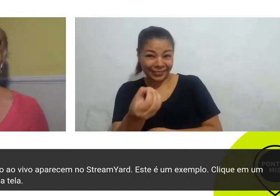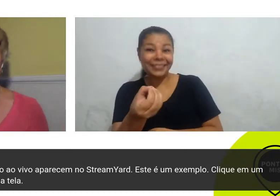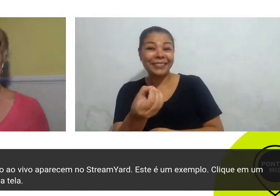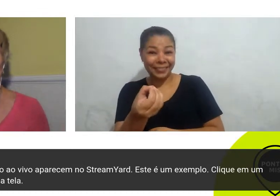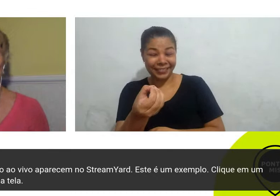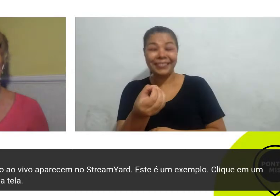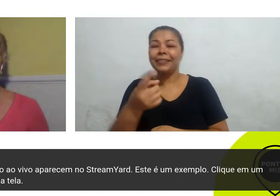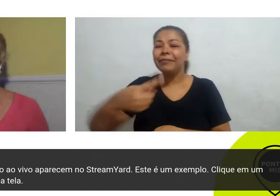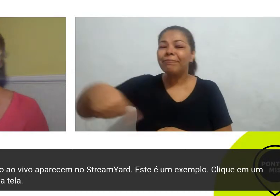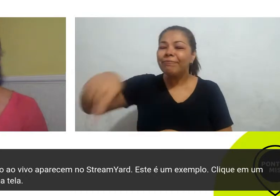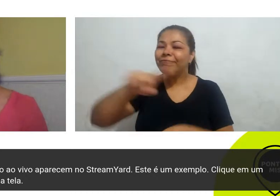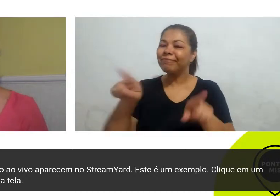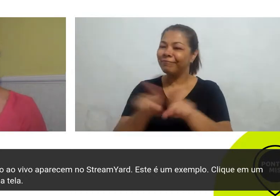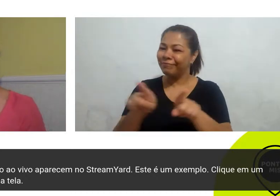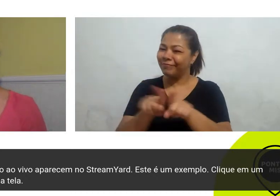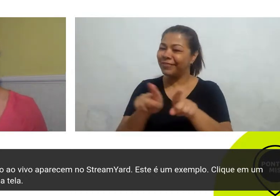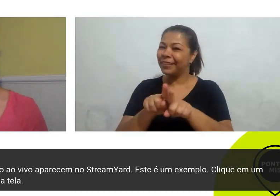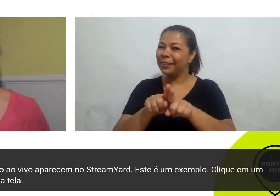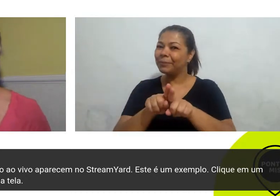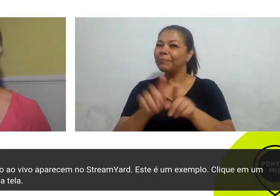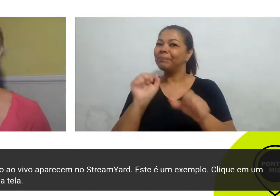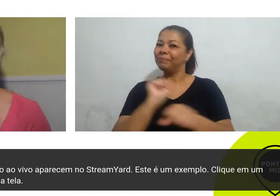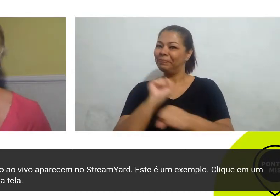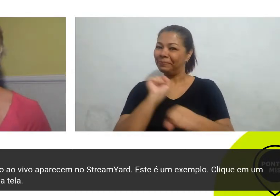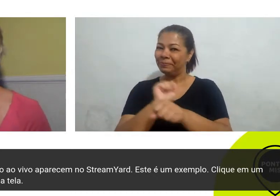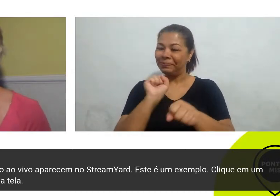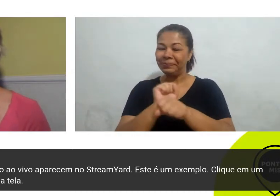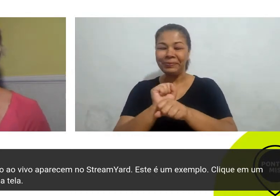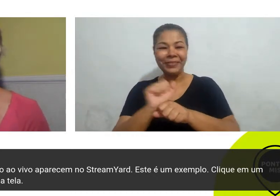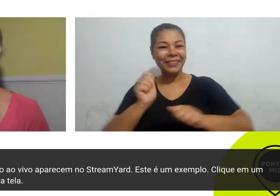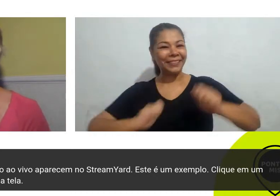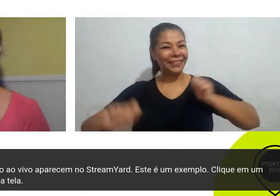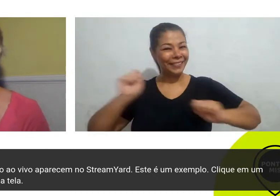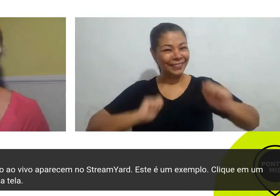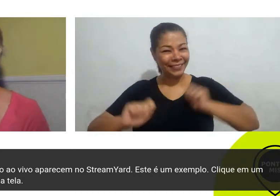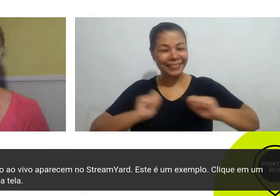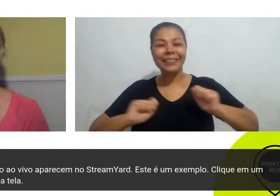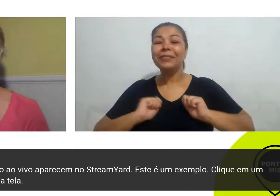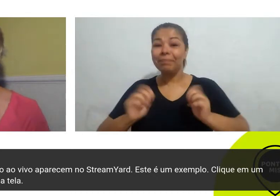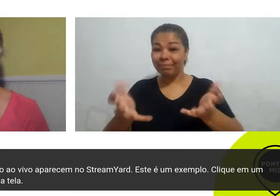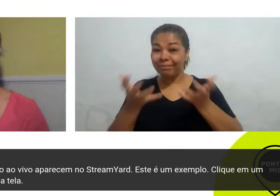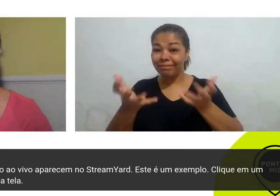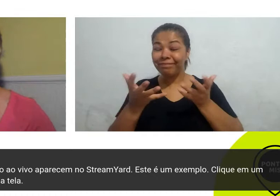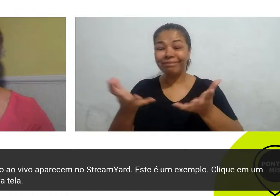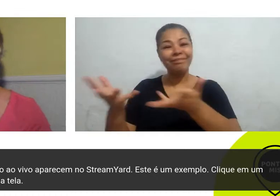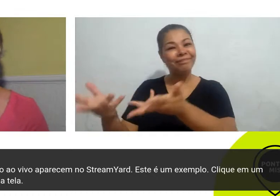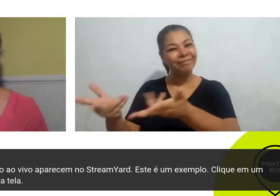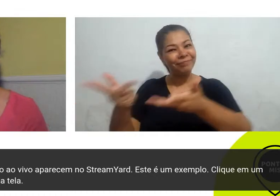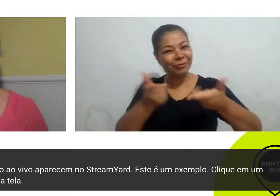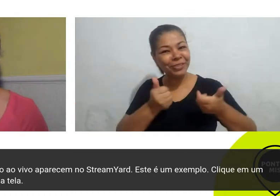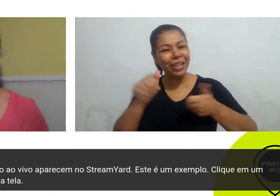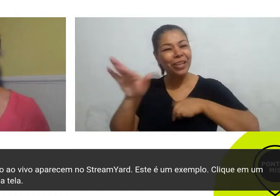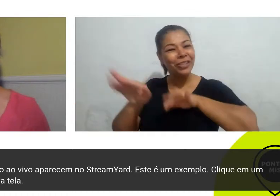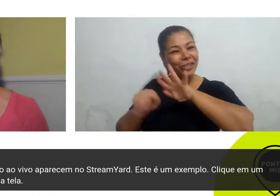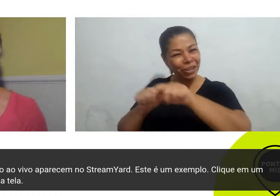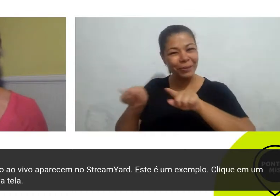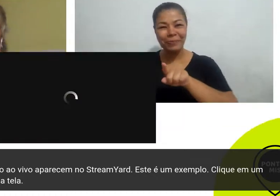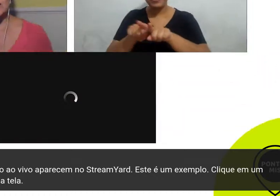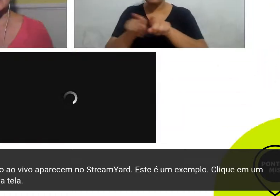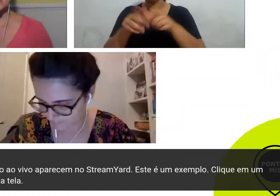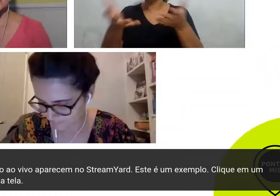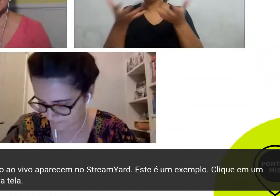mais do que ansioso quero já chamar nossos convidados aqui para eu falar um pouquinho deles para vocês que eu quero que vocês comentem